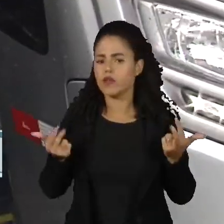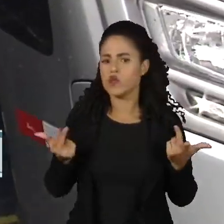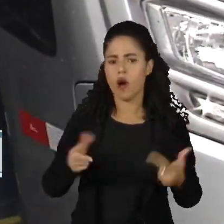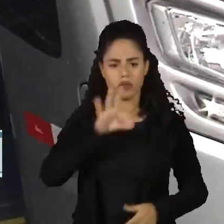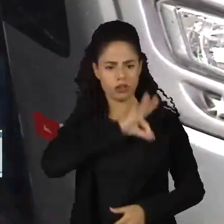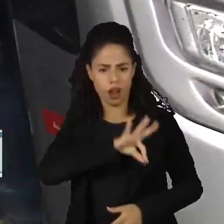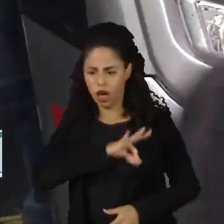como um todo. Obrigado.